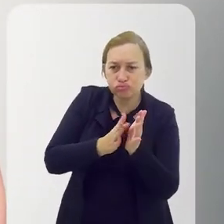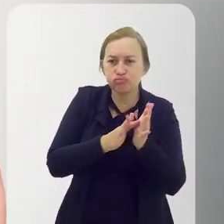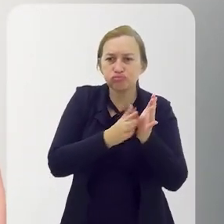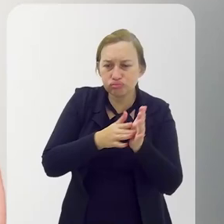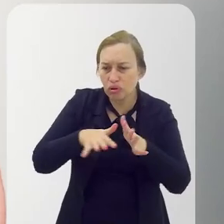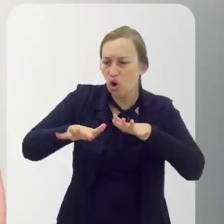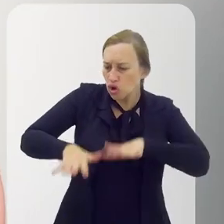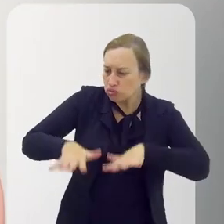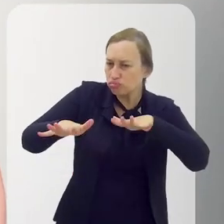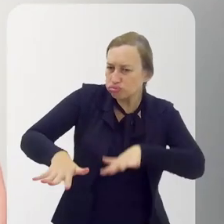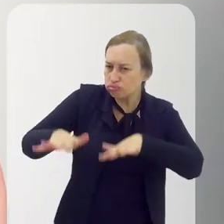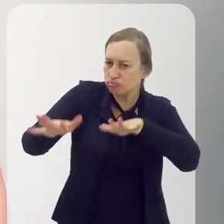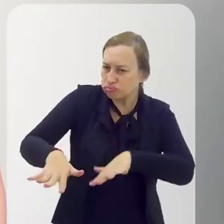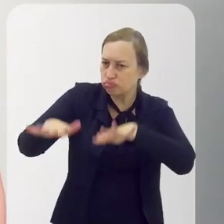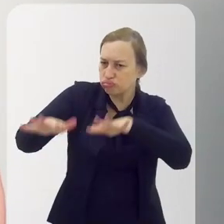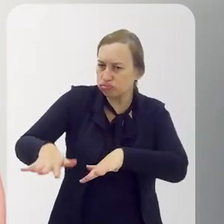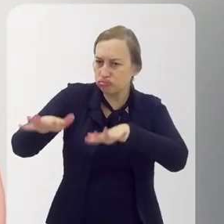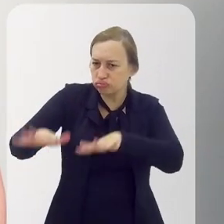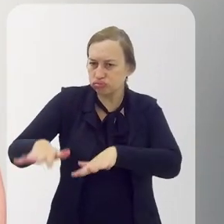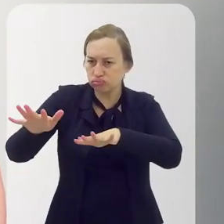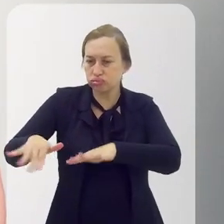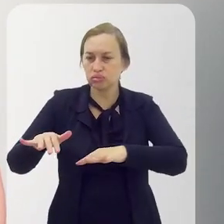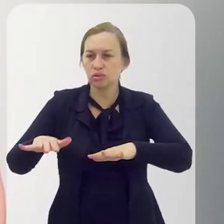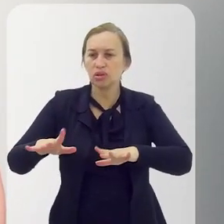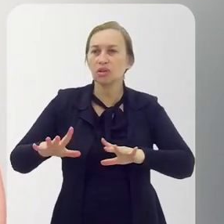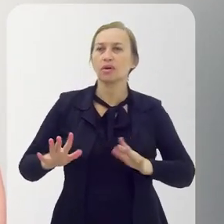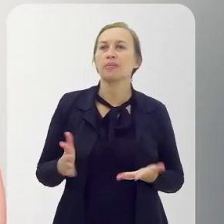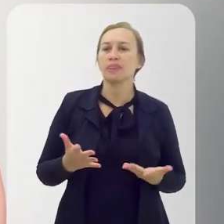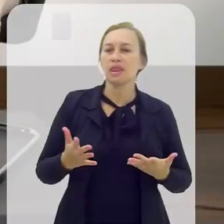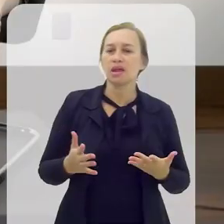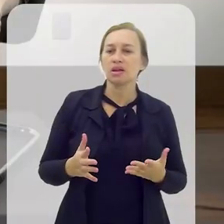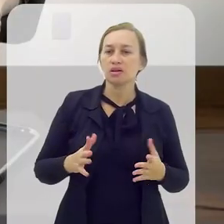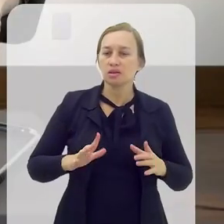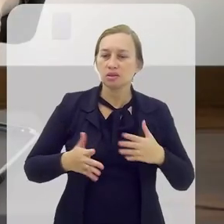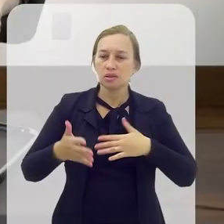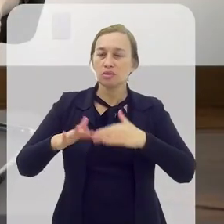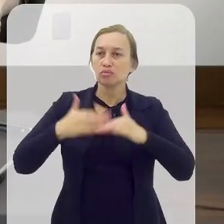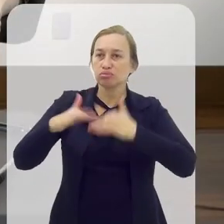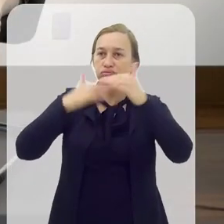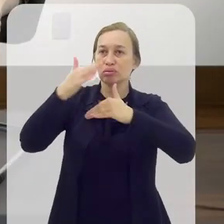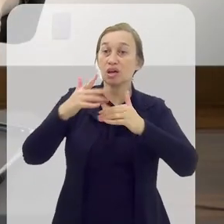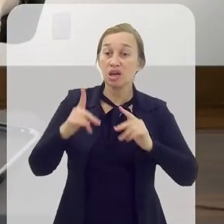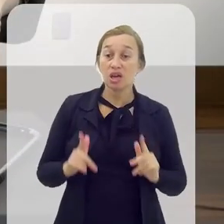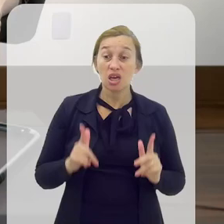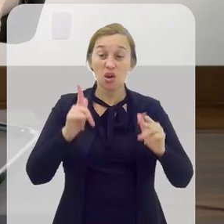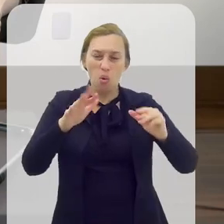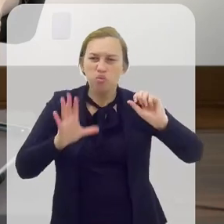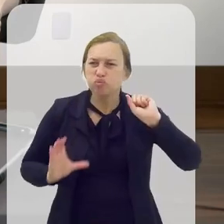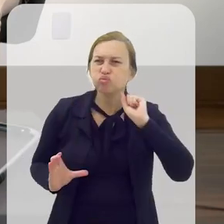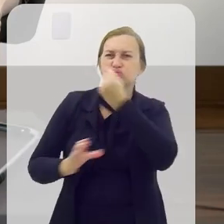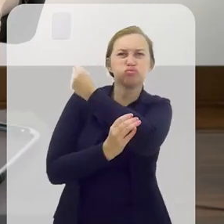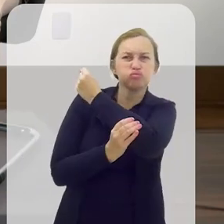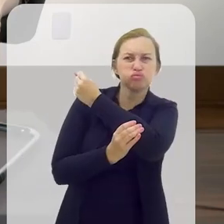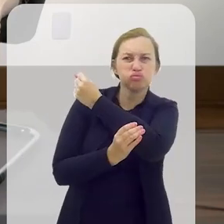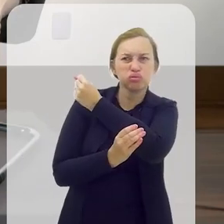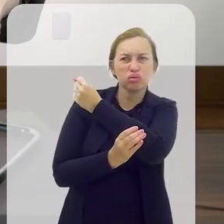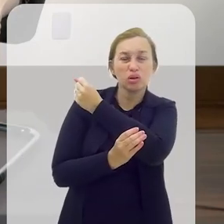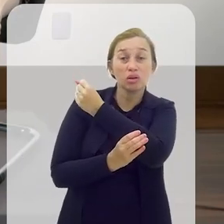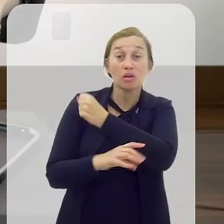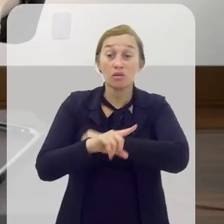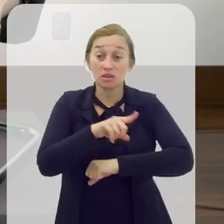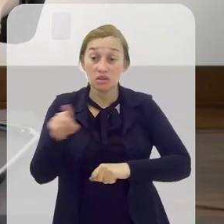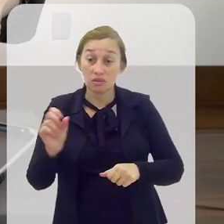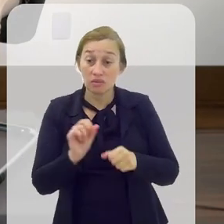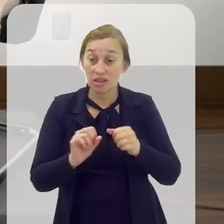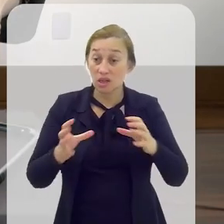na avenida e na construção do desfile como um todo. Eu imaginei que seria mais ou menos como Exu. vocês vão